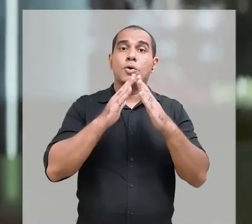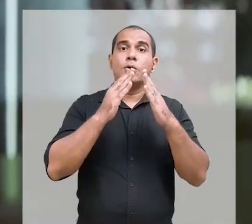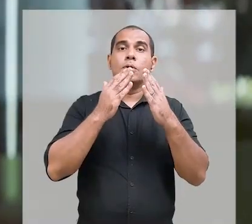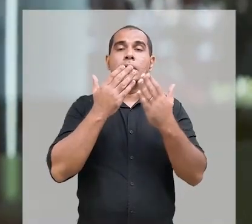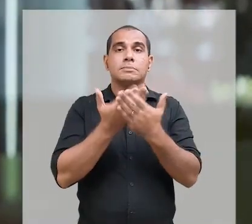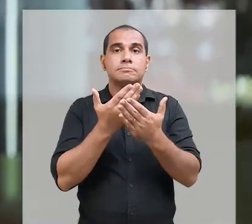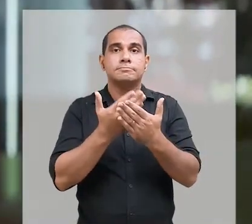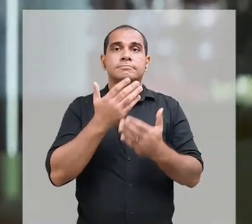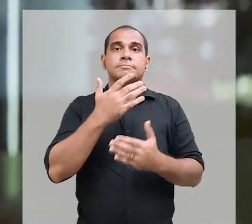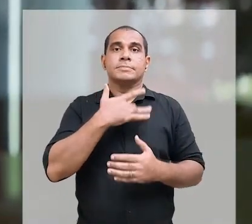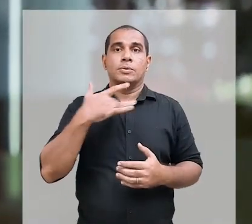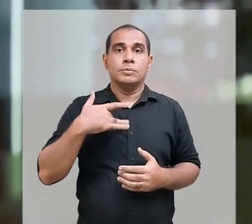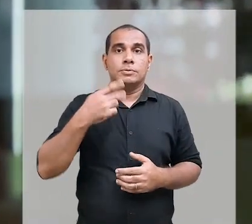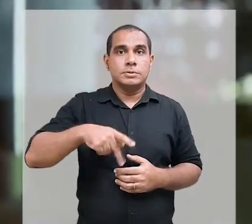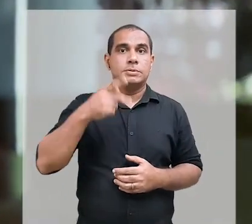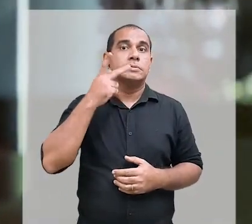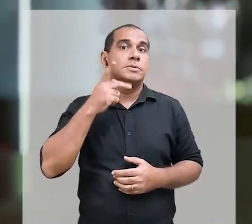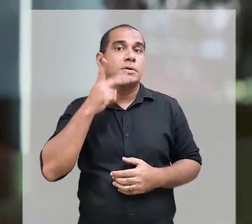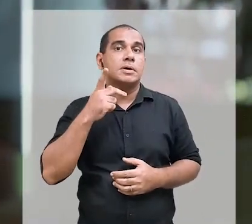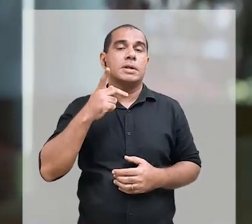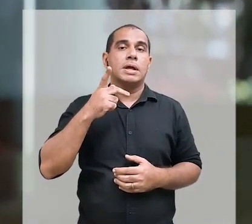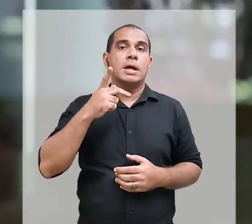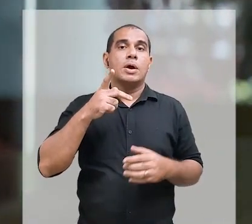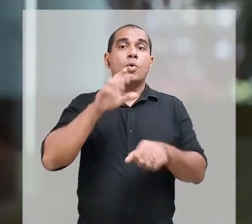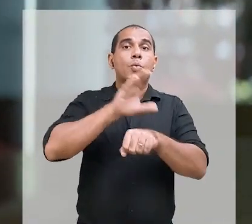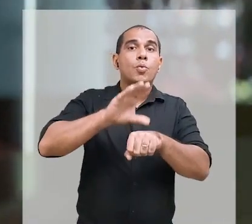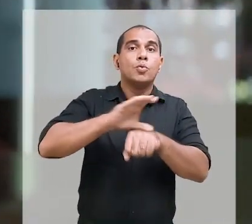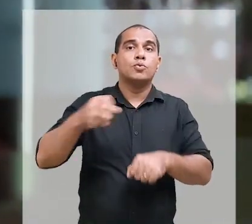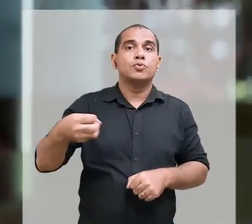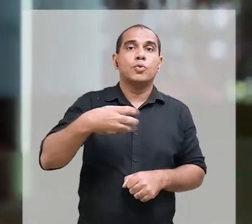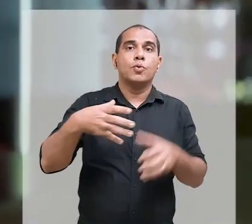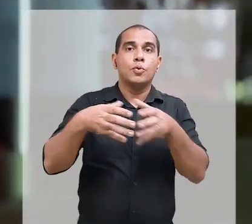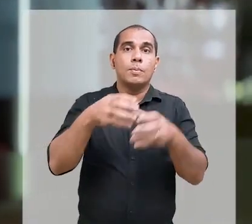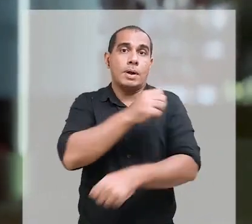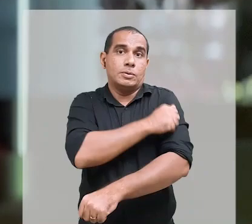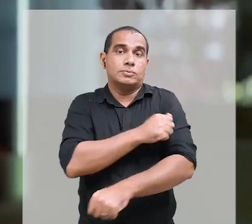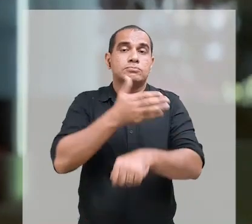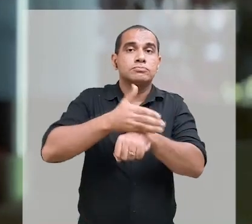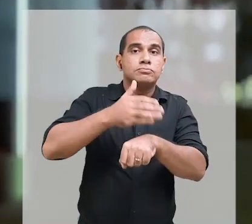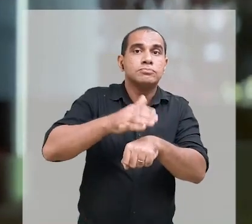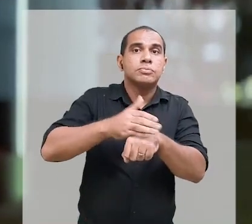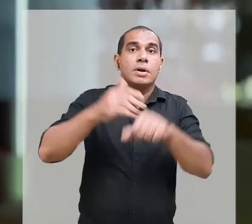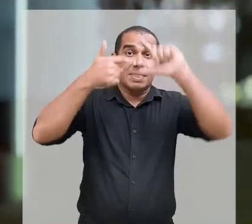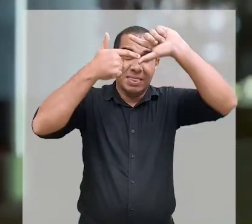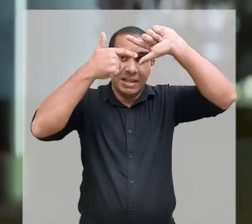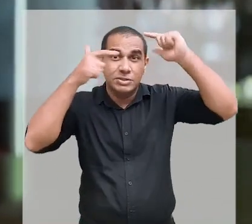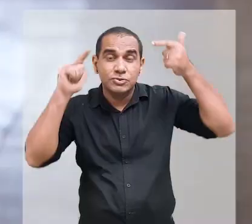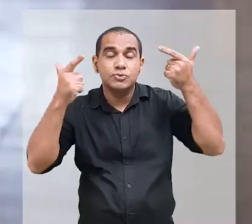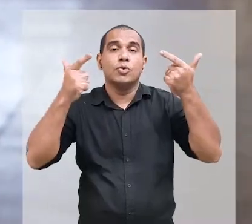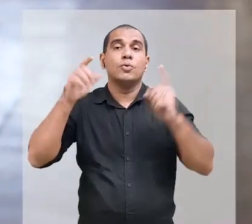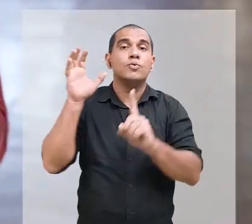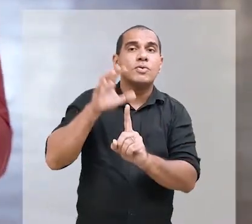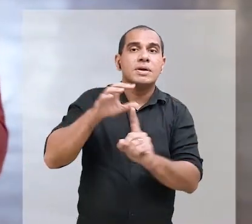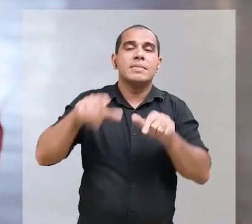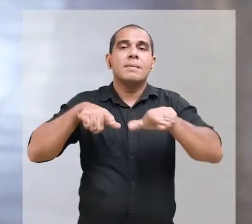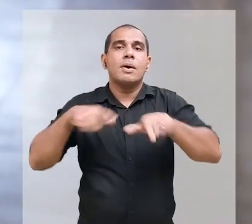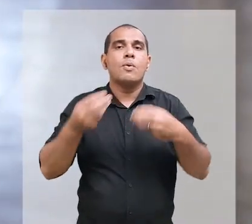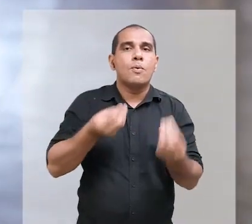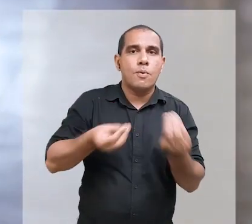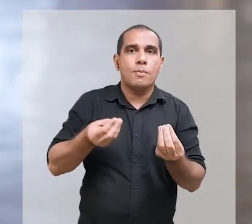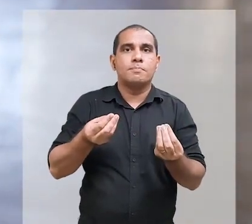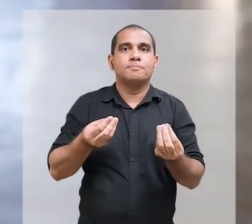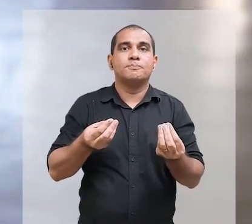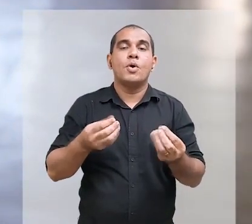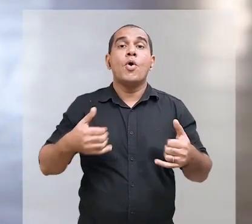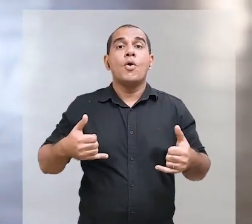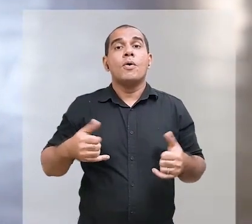Escola de Saúde Pública do Ceará aborda os transtornos relacionados ao trabalho em nova turma de curso básico. Orgulho do